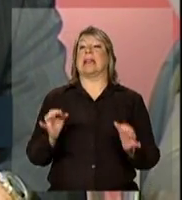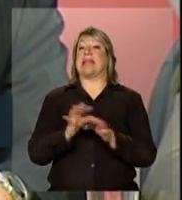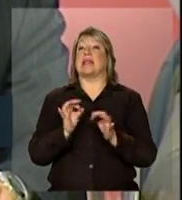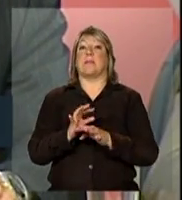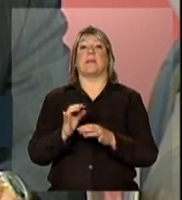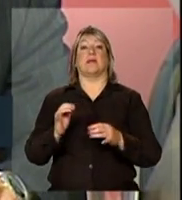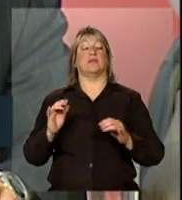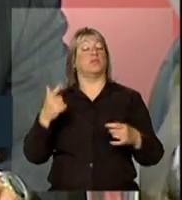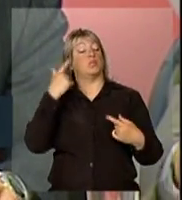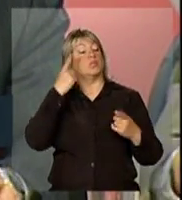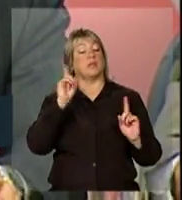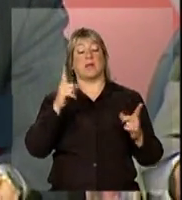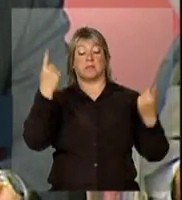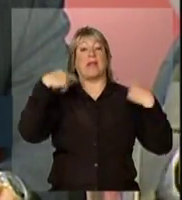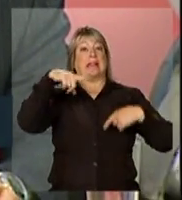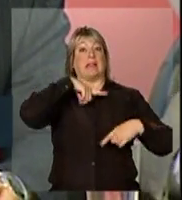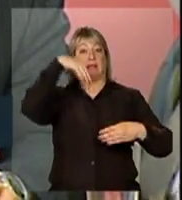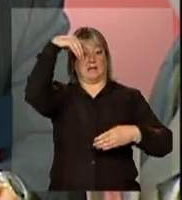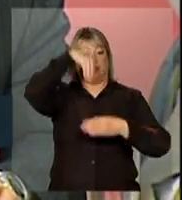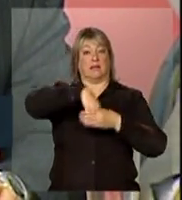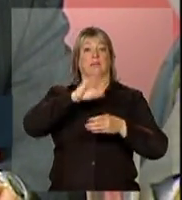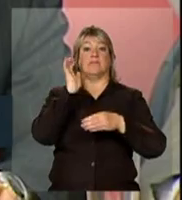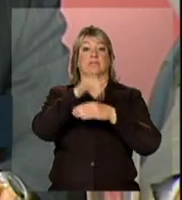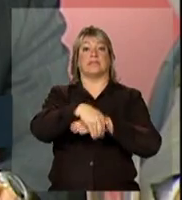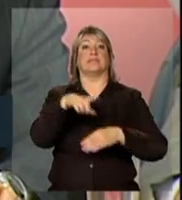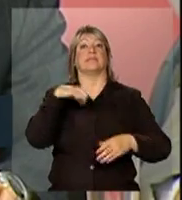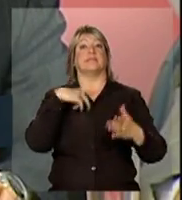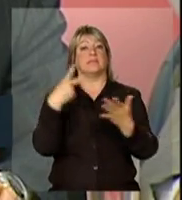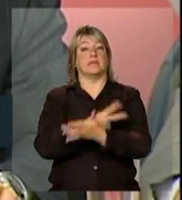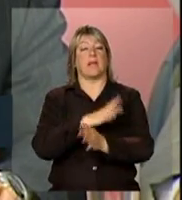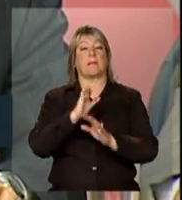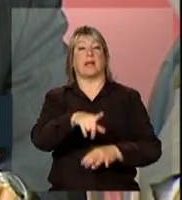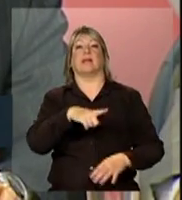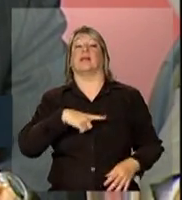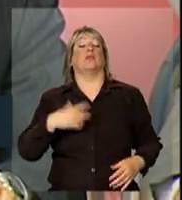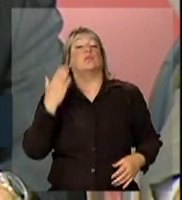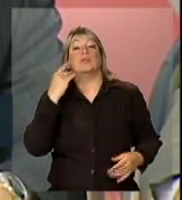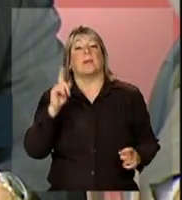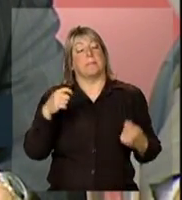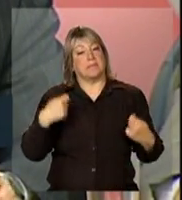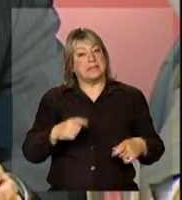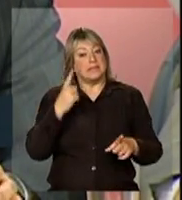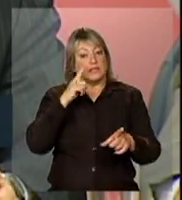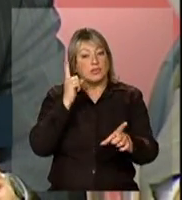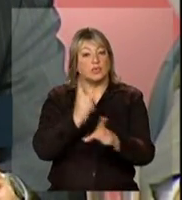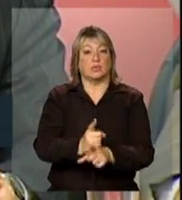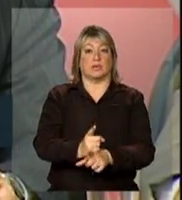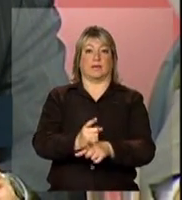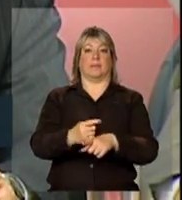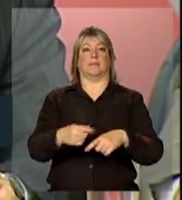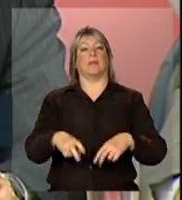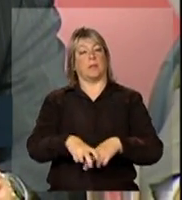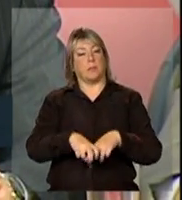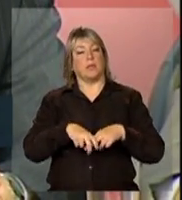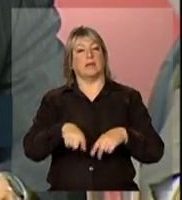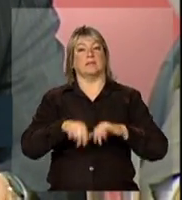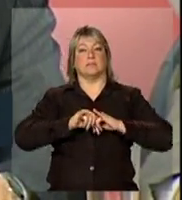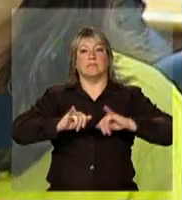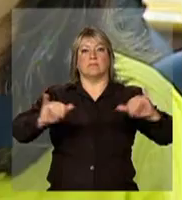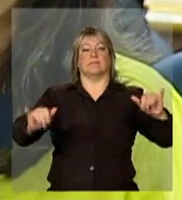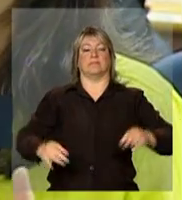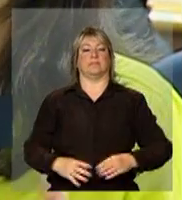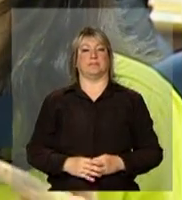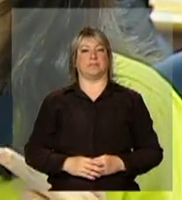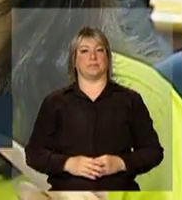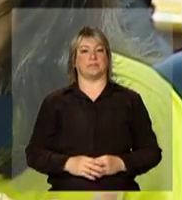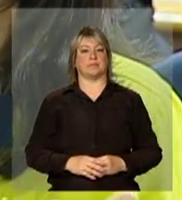adequado e estão ampliando a capacidade com risco potencial de ampliar a capacidade de transmissão do HIV. Eu